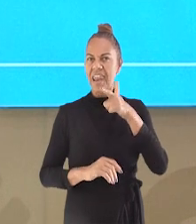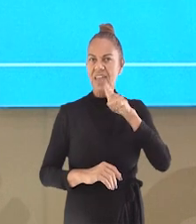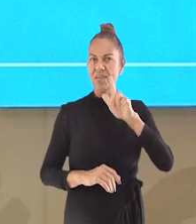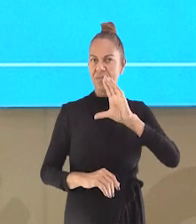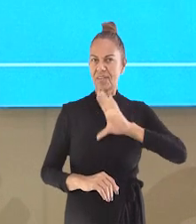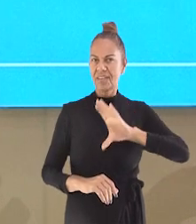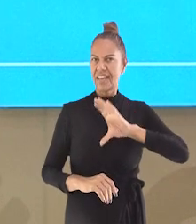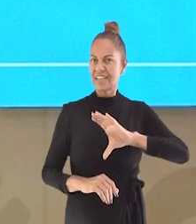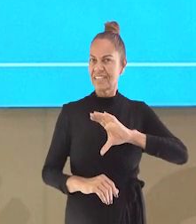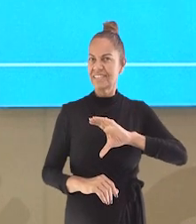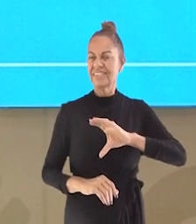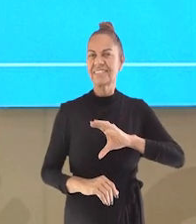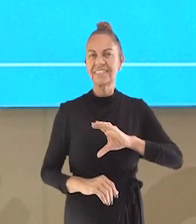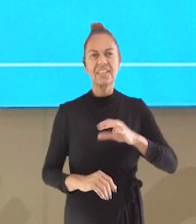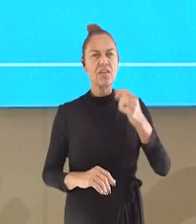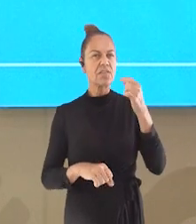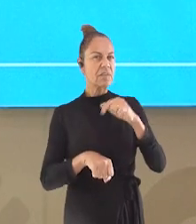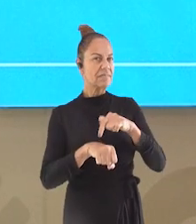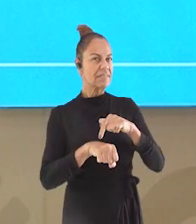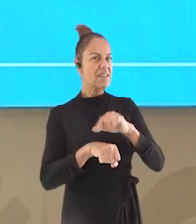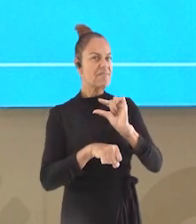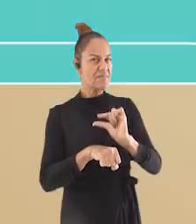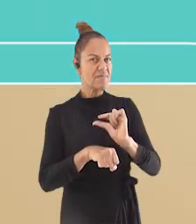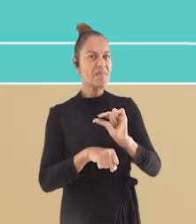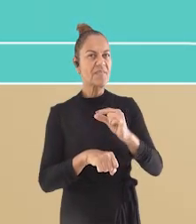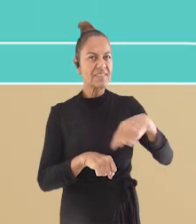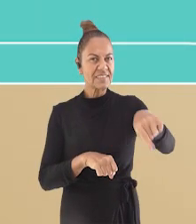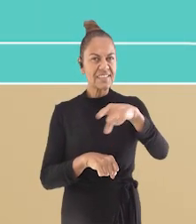portuguesa? Eu vou dar um tempo para você pensar.